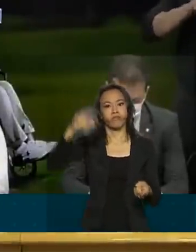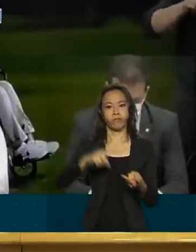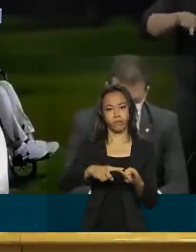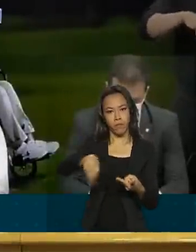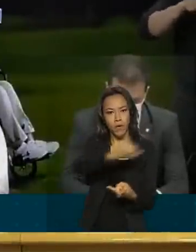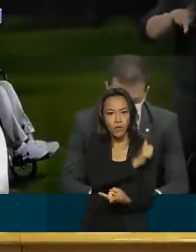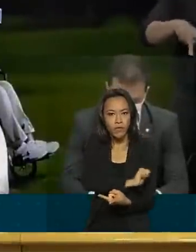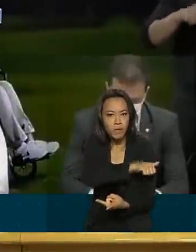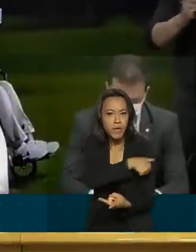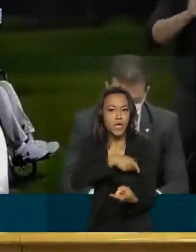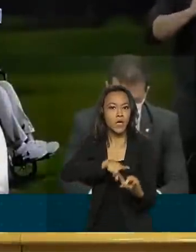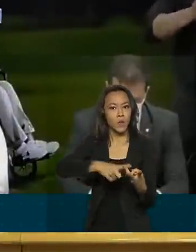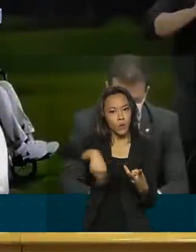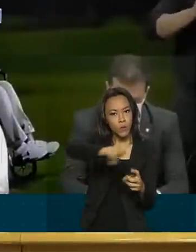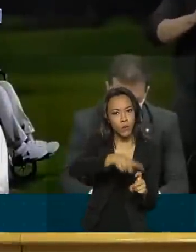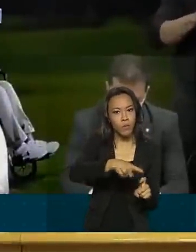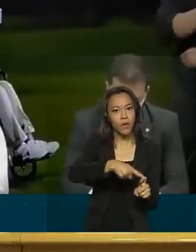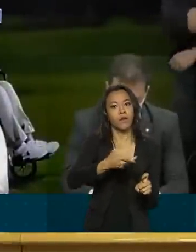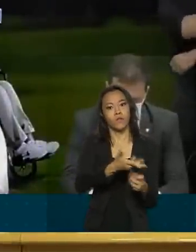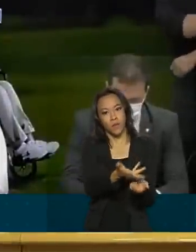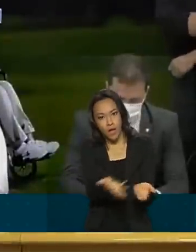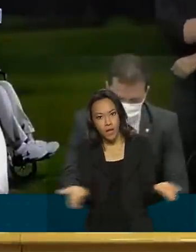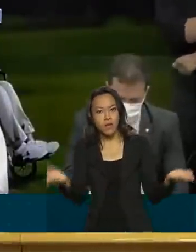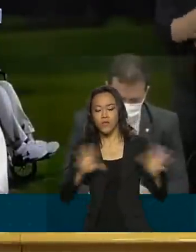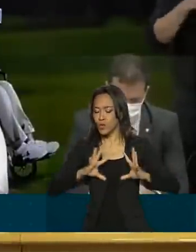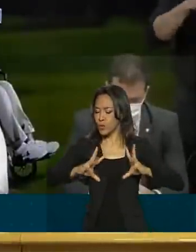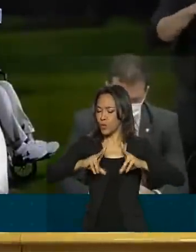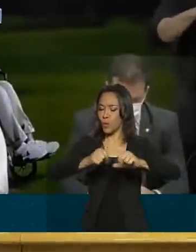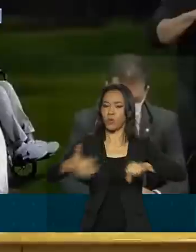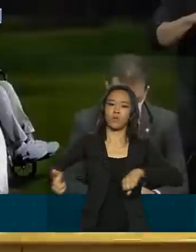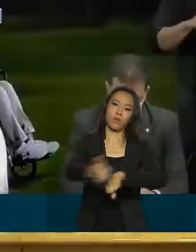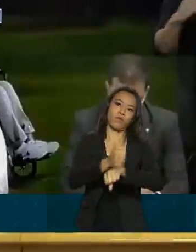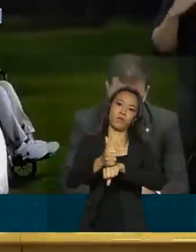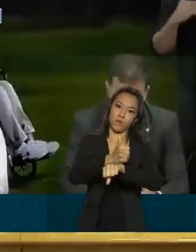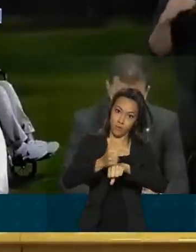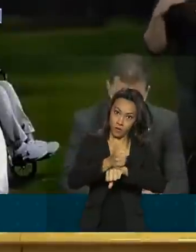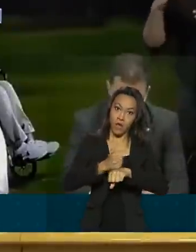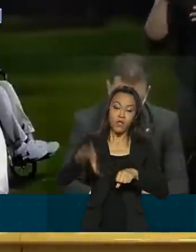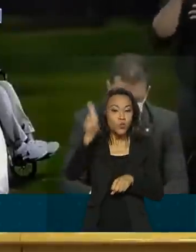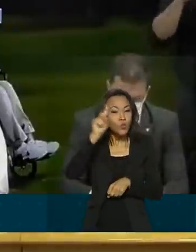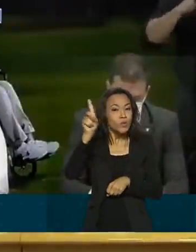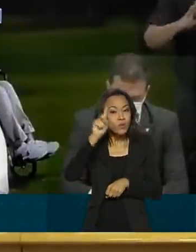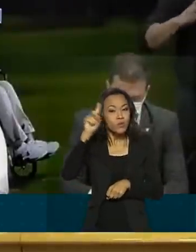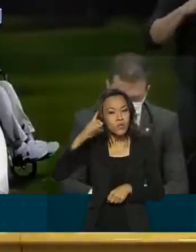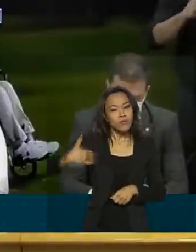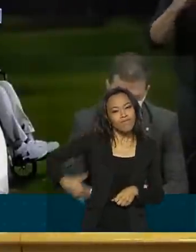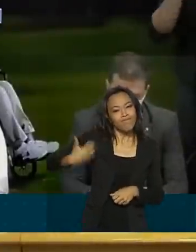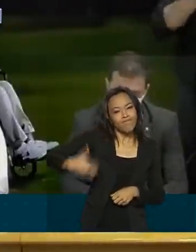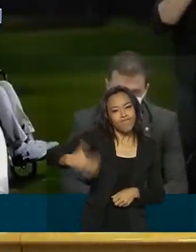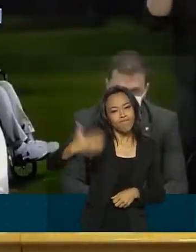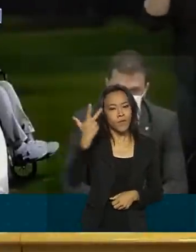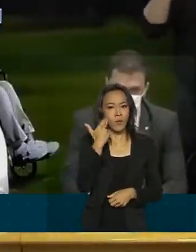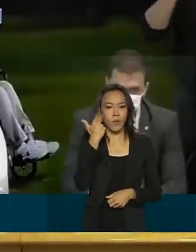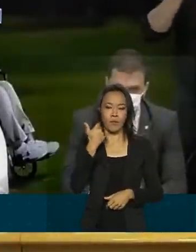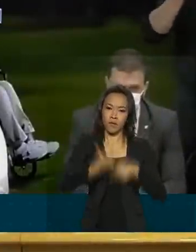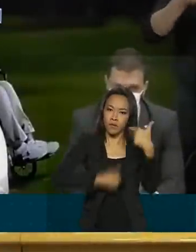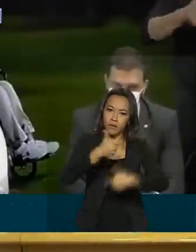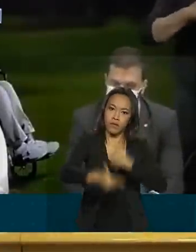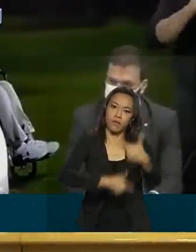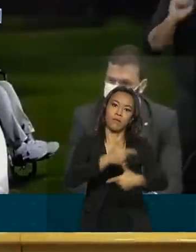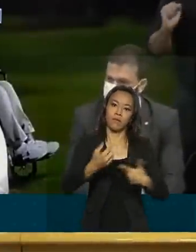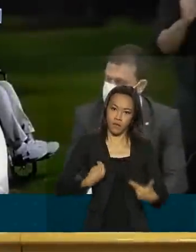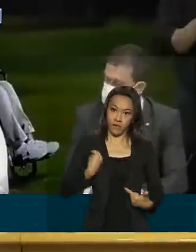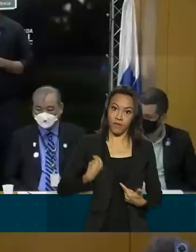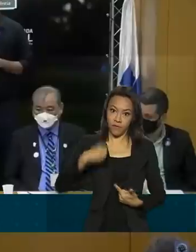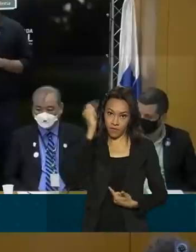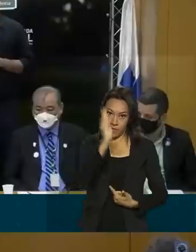do enfermeiro, do médico, ou seja, de todos aqueles que estão no dia a dia das pessoas normais e correntes que vivem